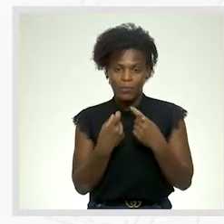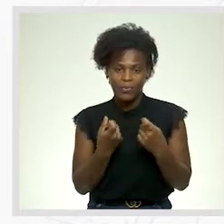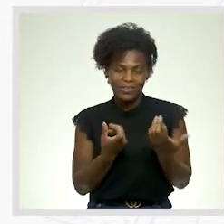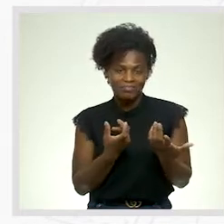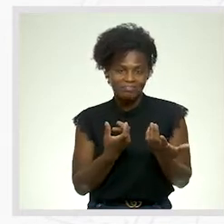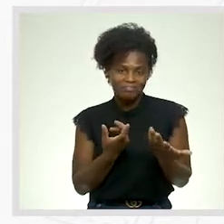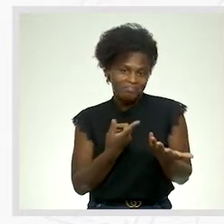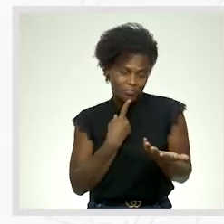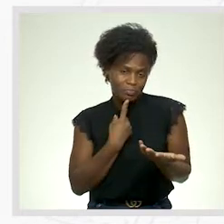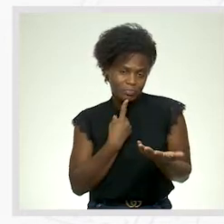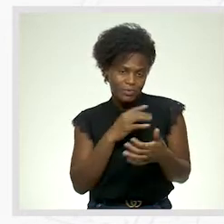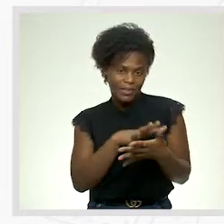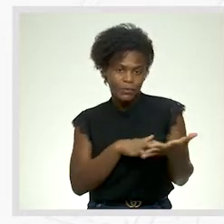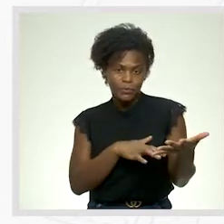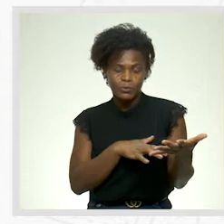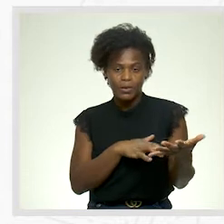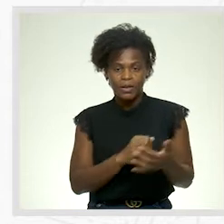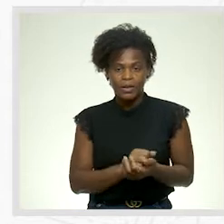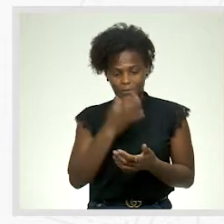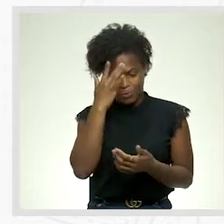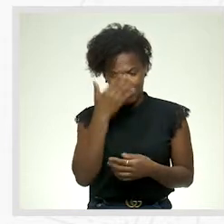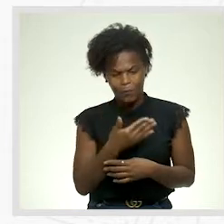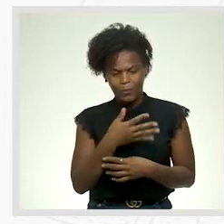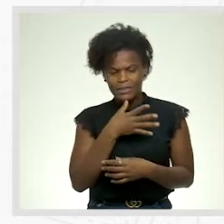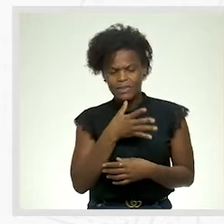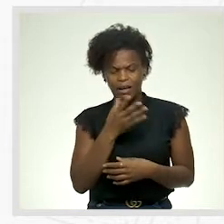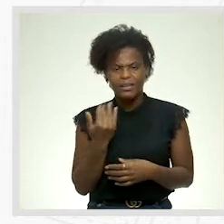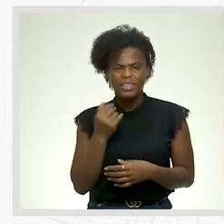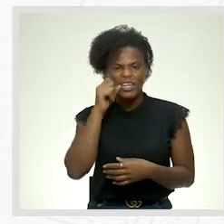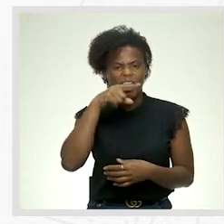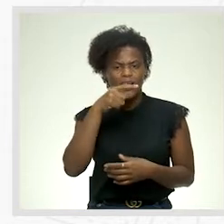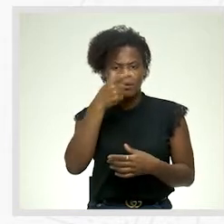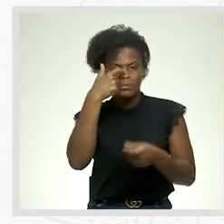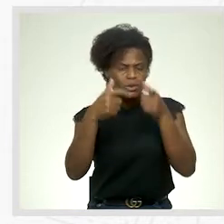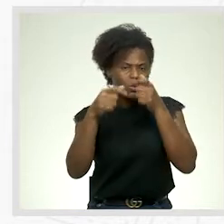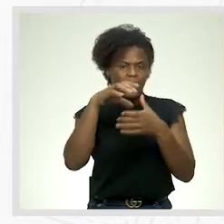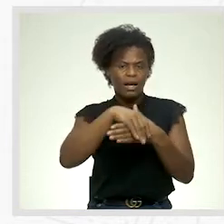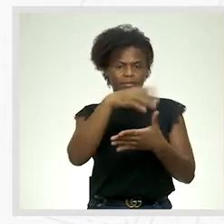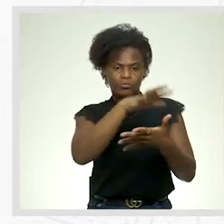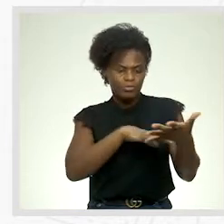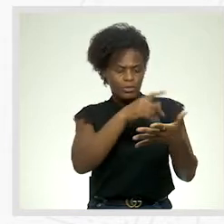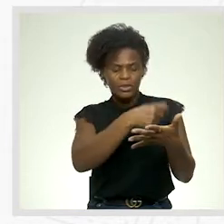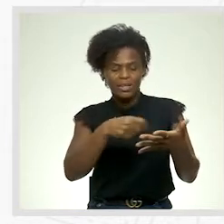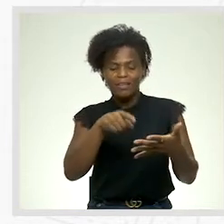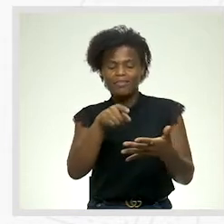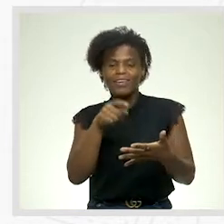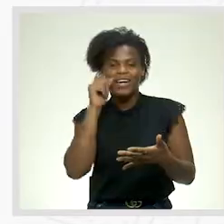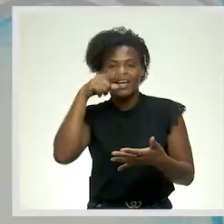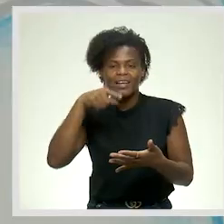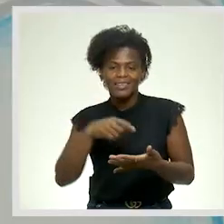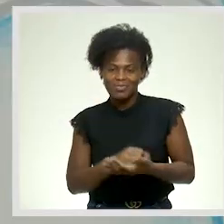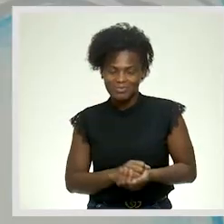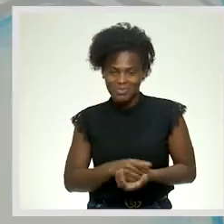compreensão do texto. Número 1, então, dizia, quem é o autor da carta que acabou de ler?